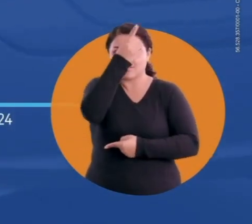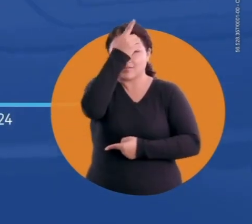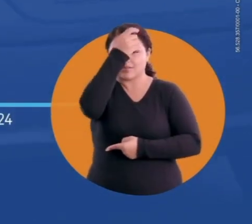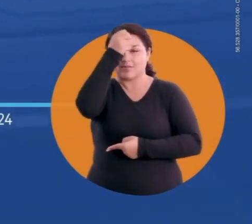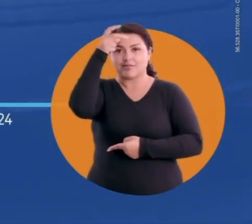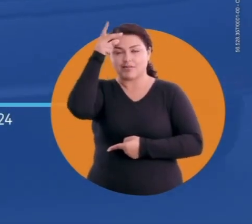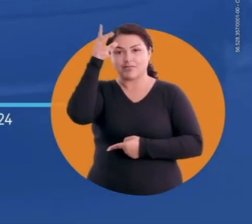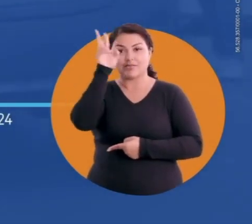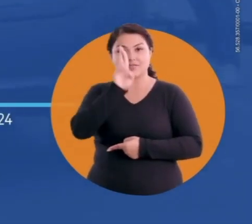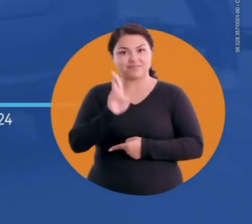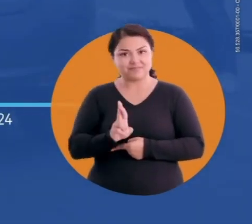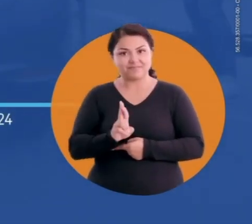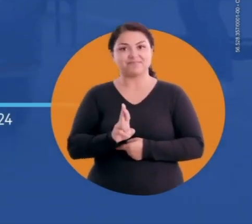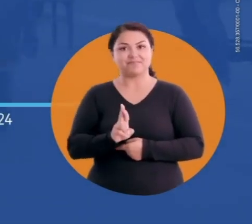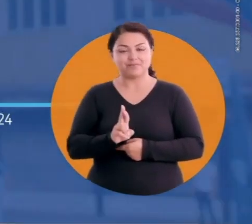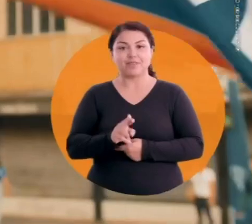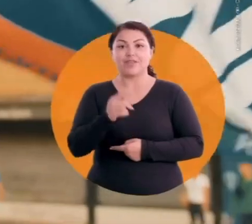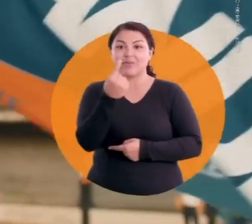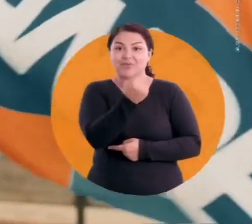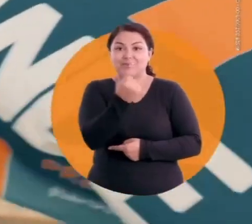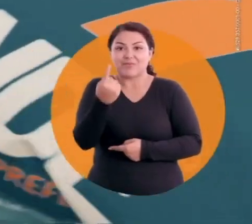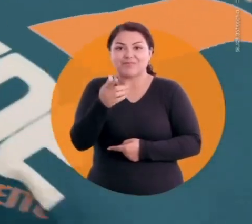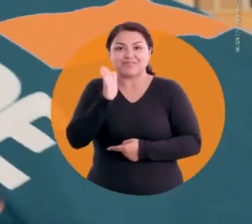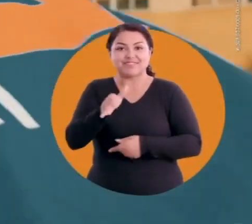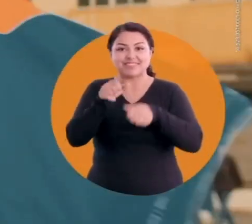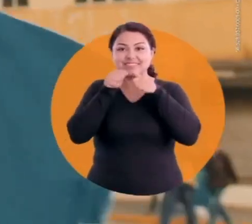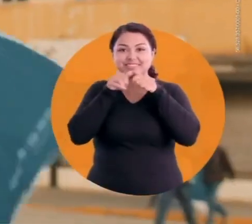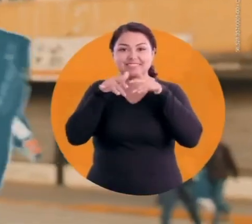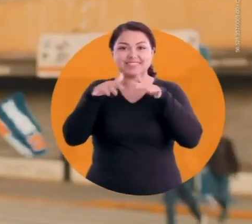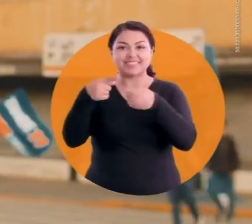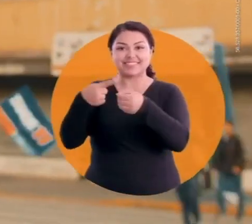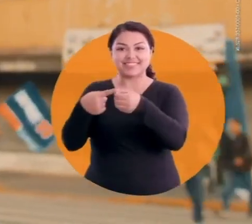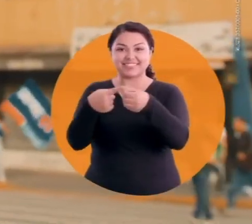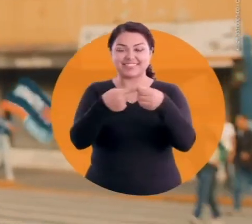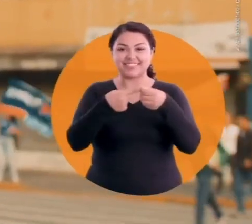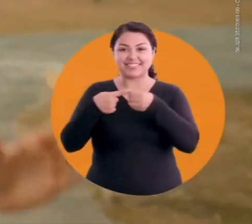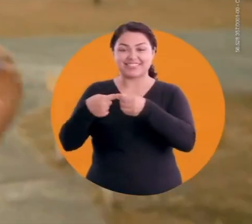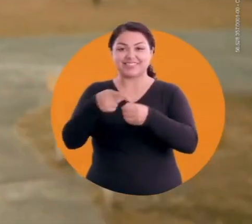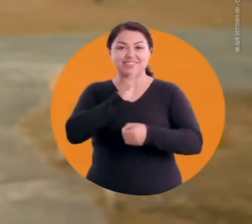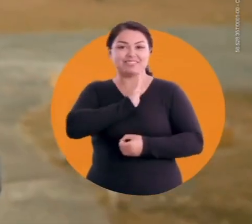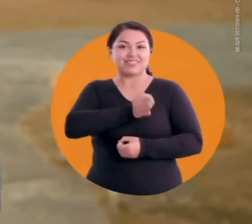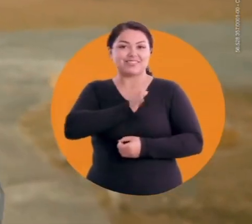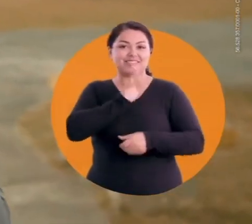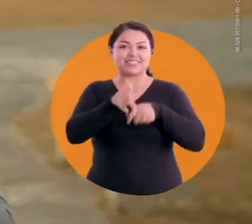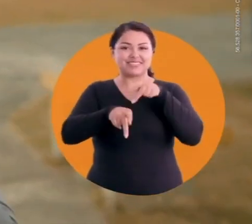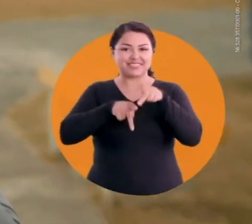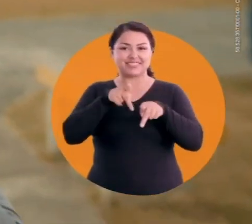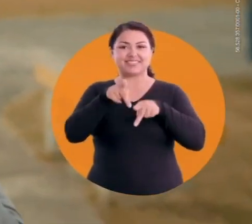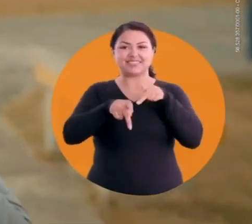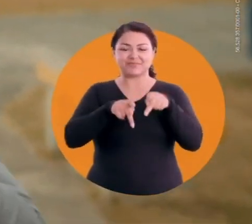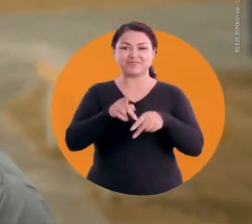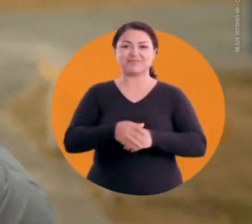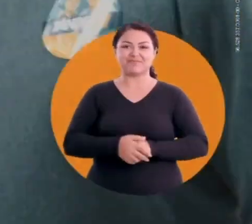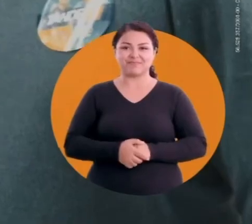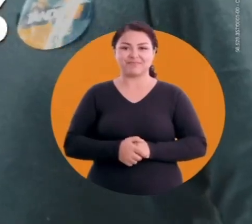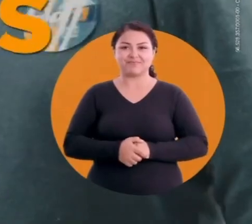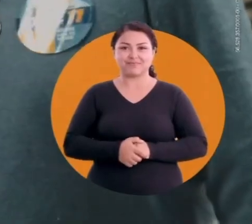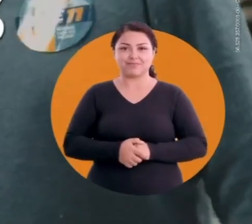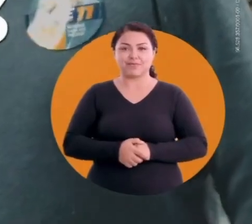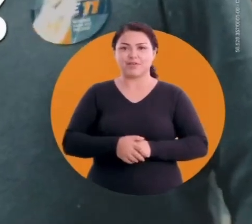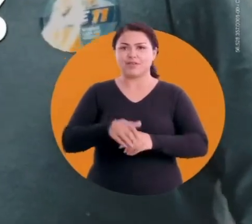disputa pela Prefeitura de Resende O 11 já tomou as ruas da cidade e o coração do povo